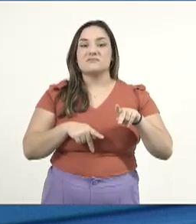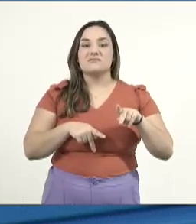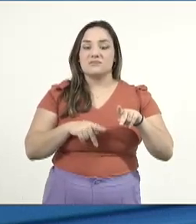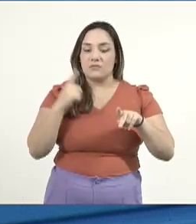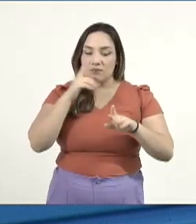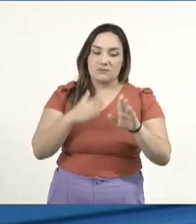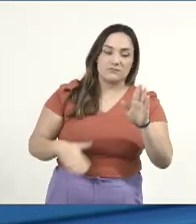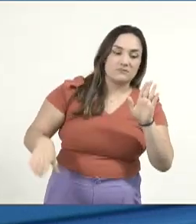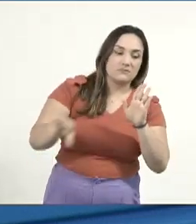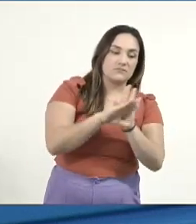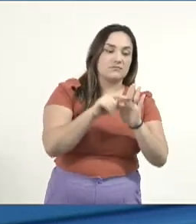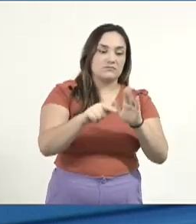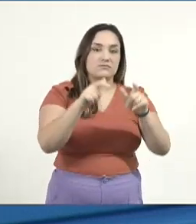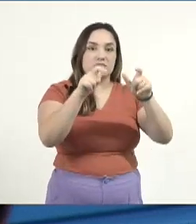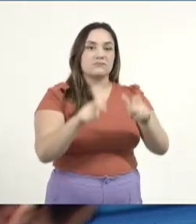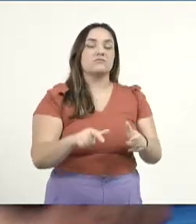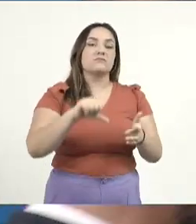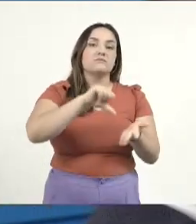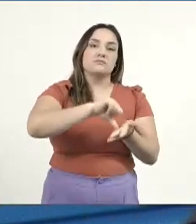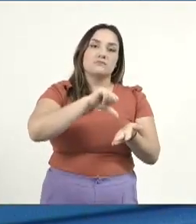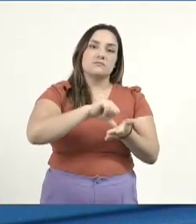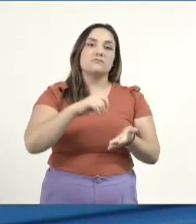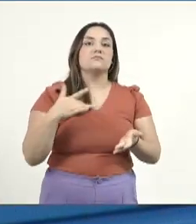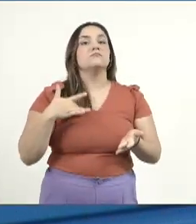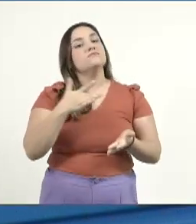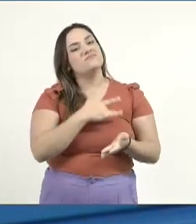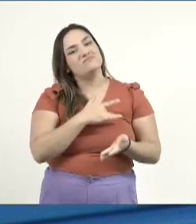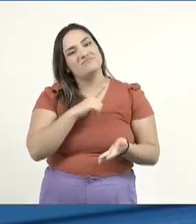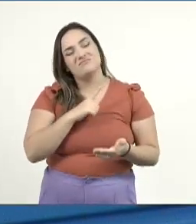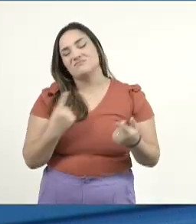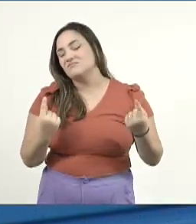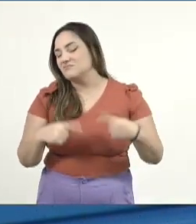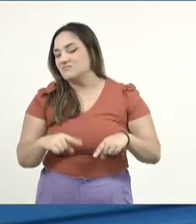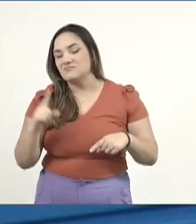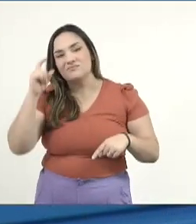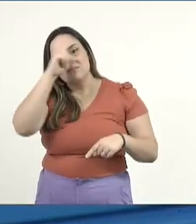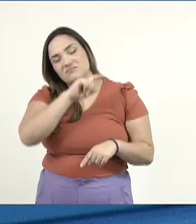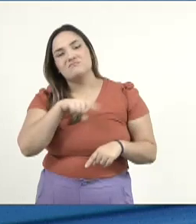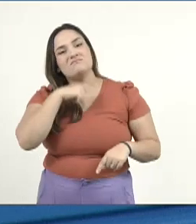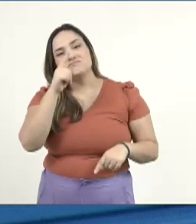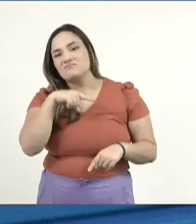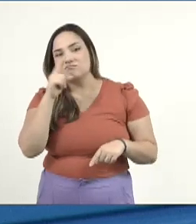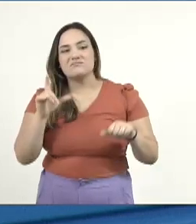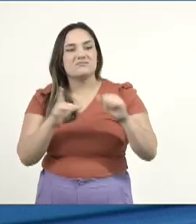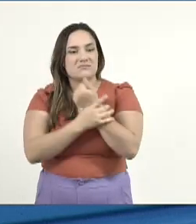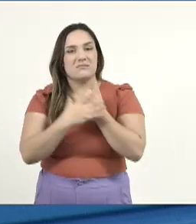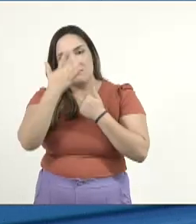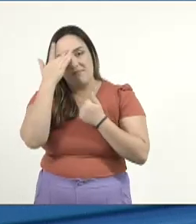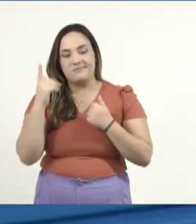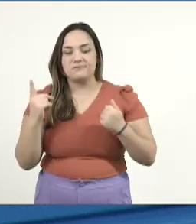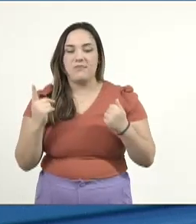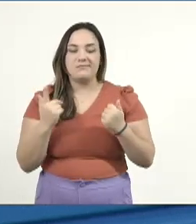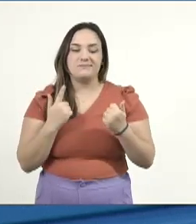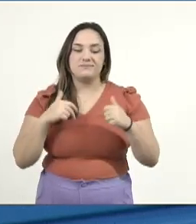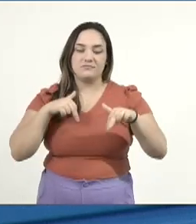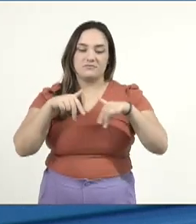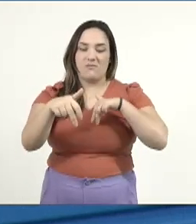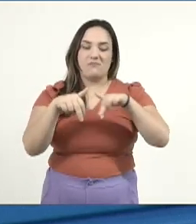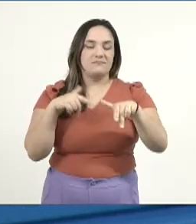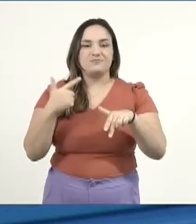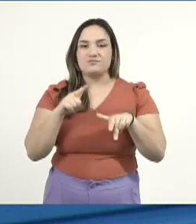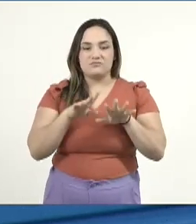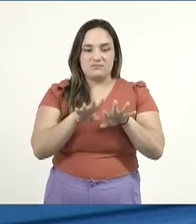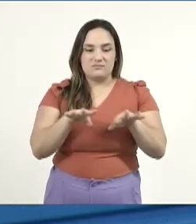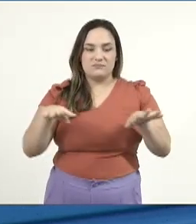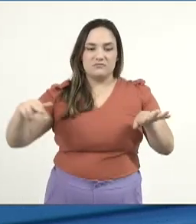saúde, tem apresentado uma série de desafios em termos de segurança para os pedestres. A ausência de faixas de